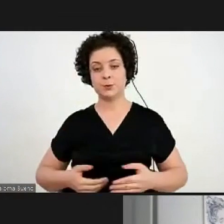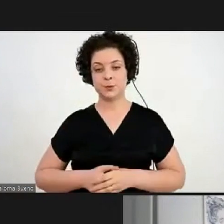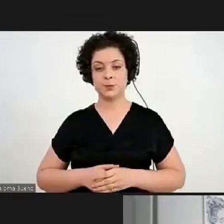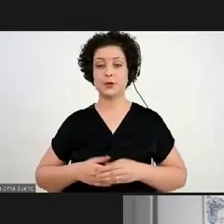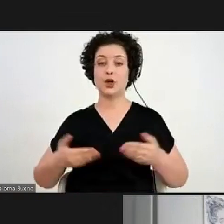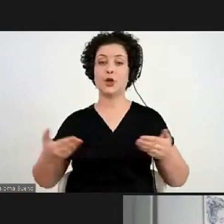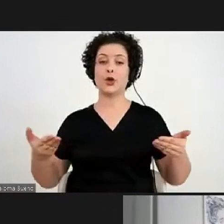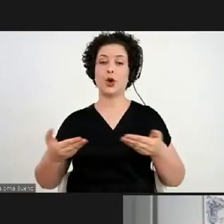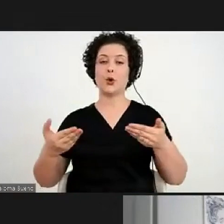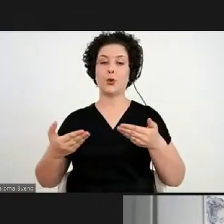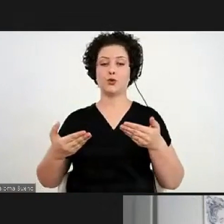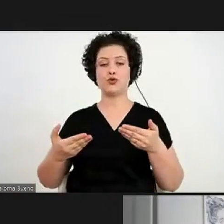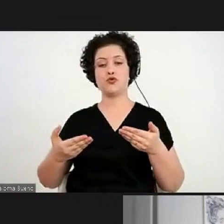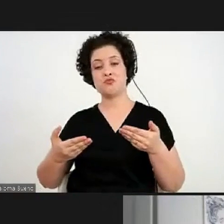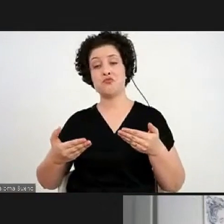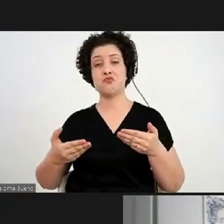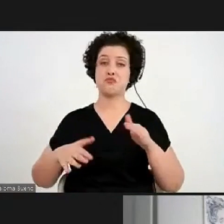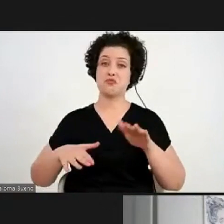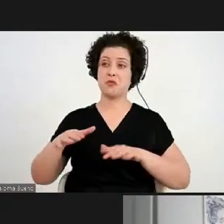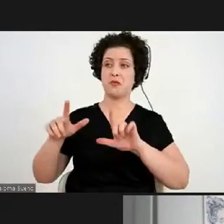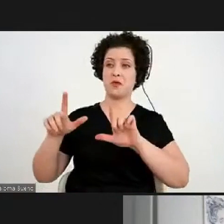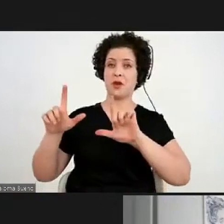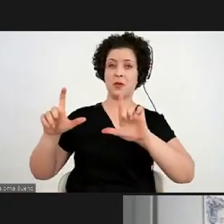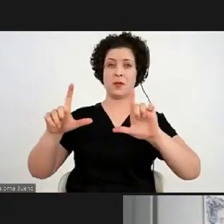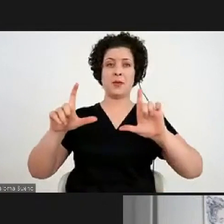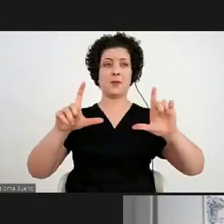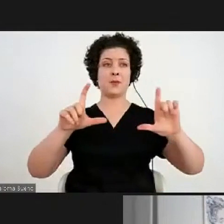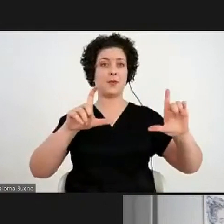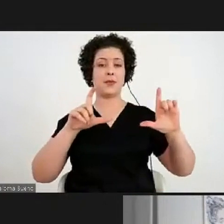Atualmente, penso, assim, talvez fotografar